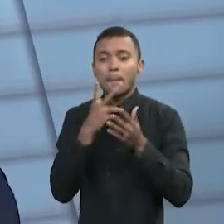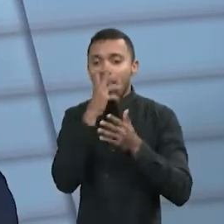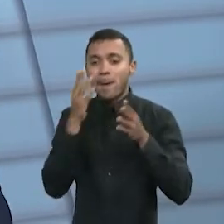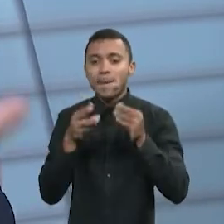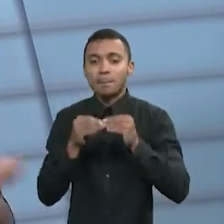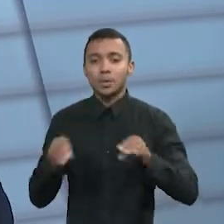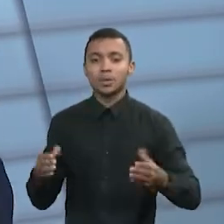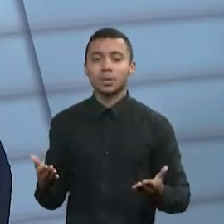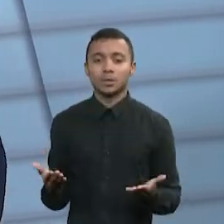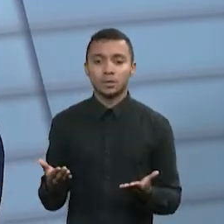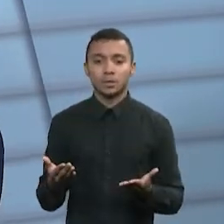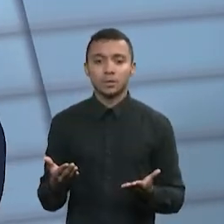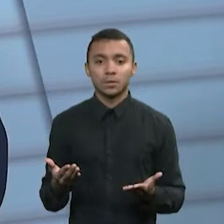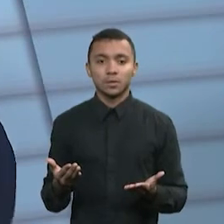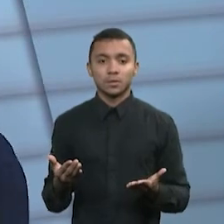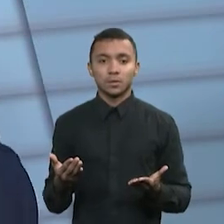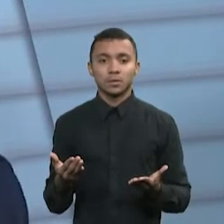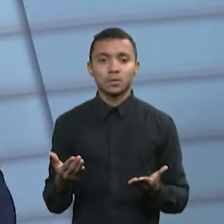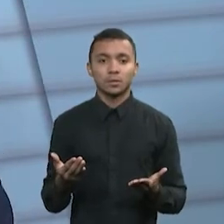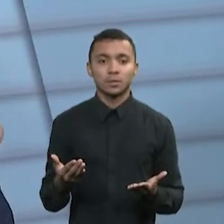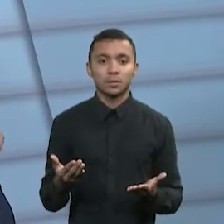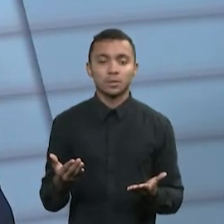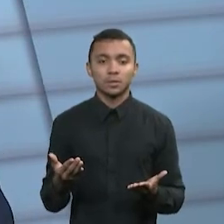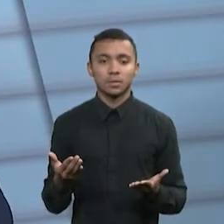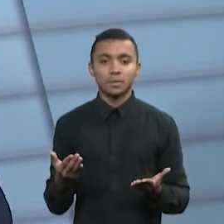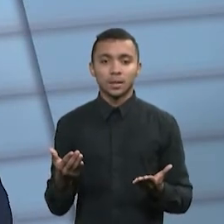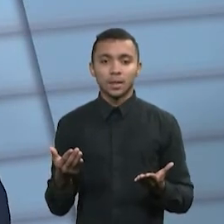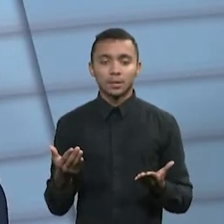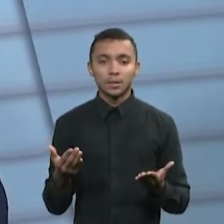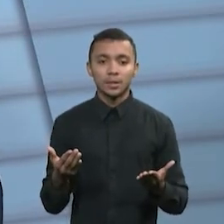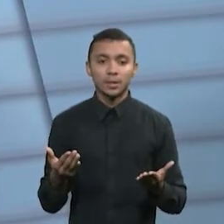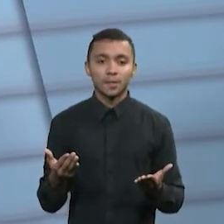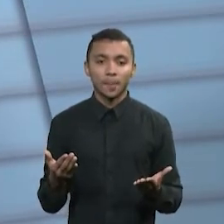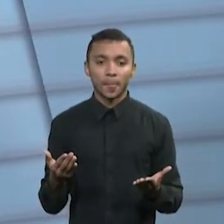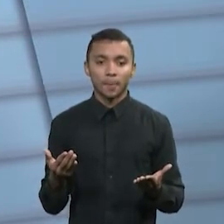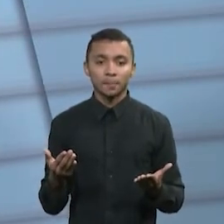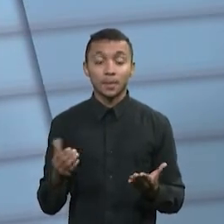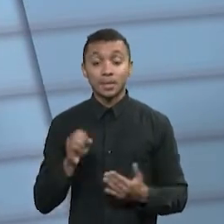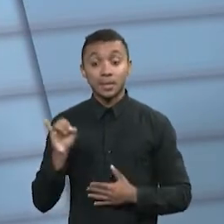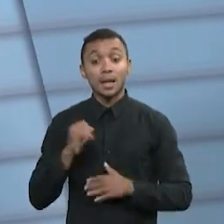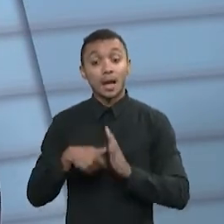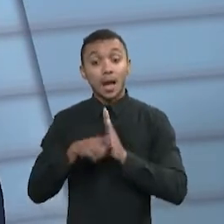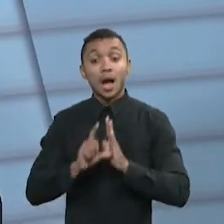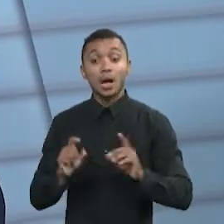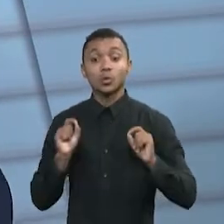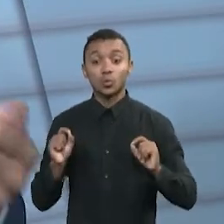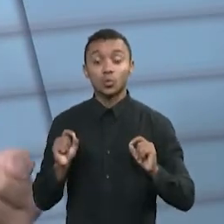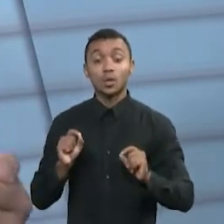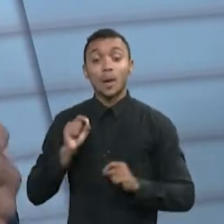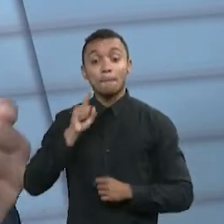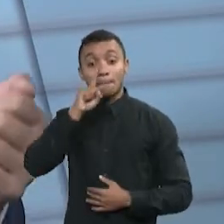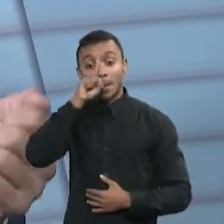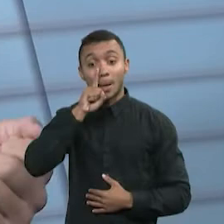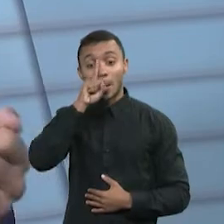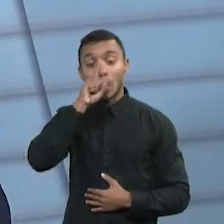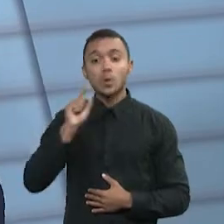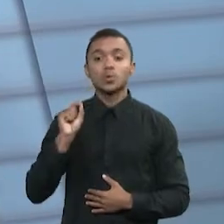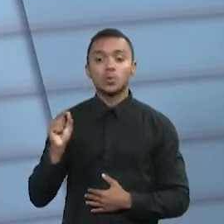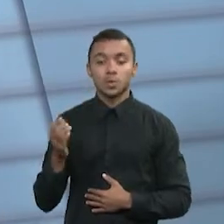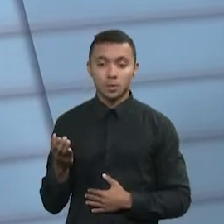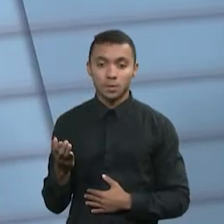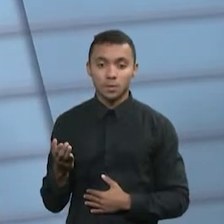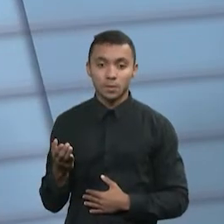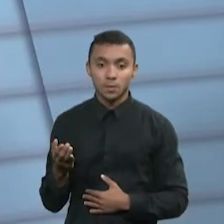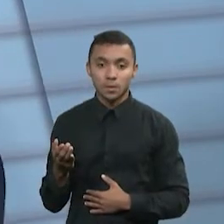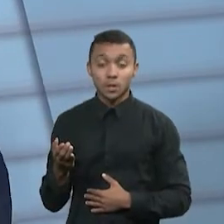O que é que ocorre? Se você não tiver uma assessoria que lhe preste bem esse trabalho, você corre o risco de botar, perder